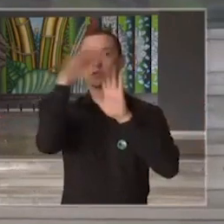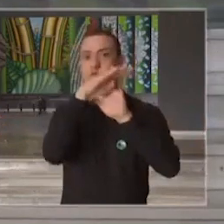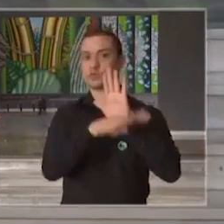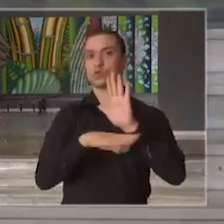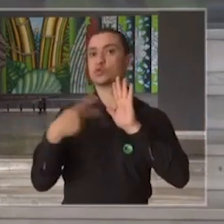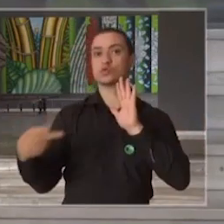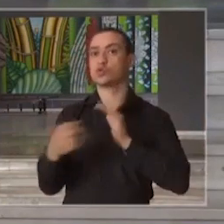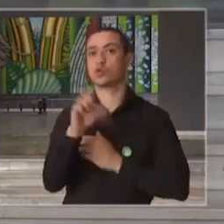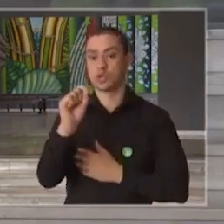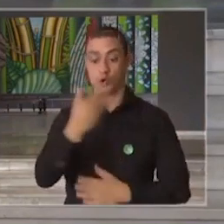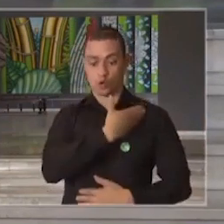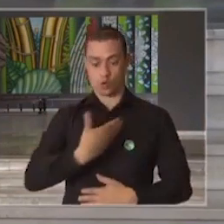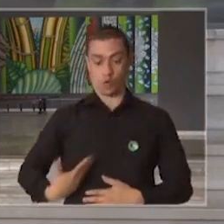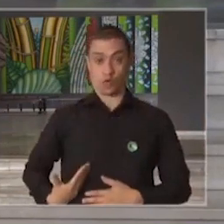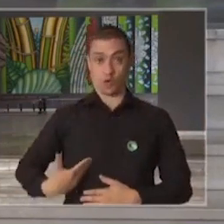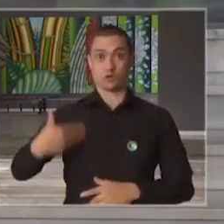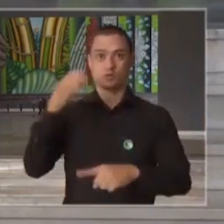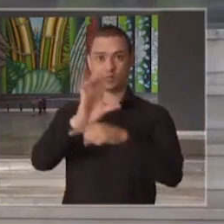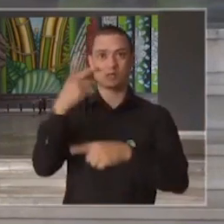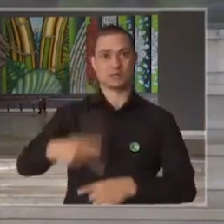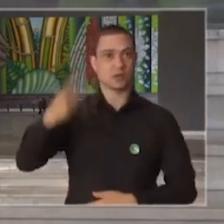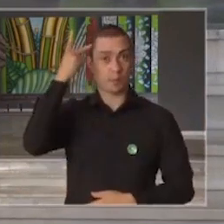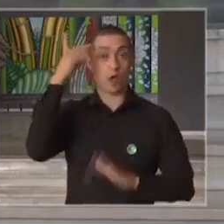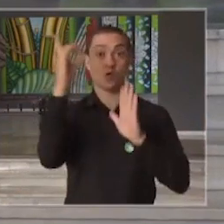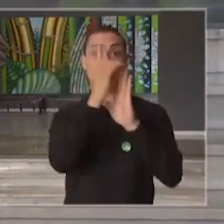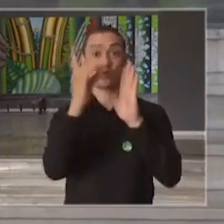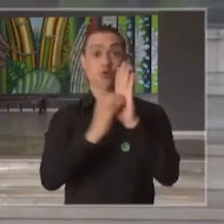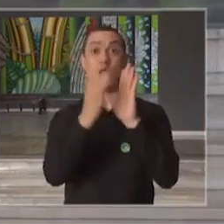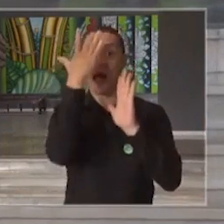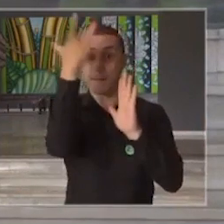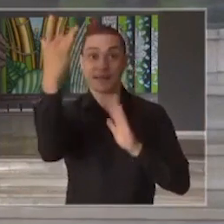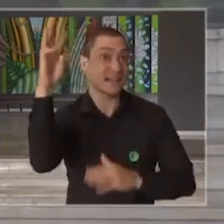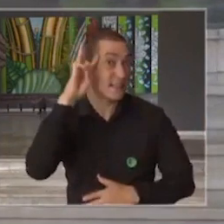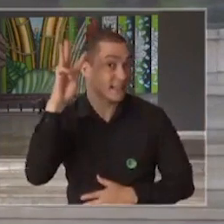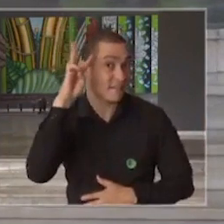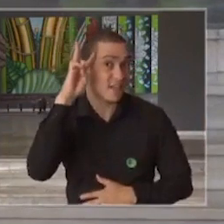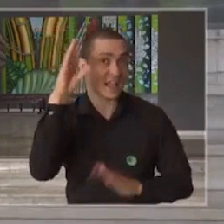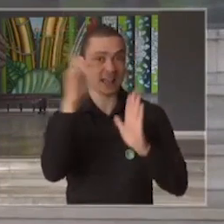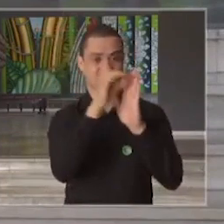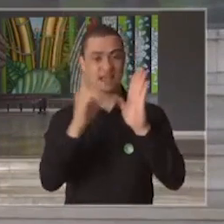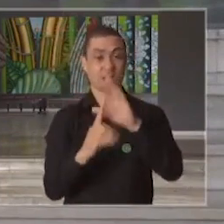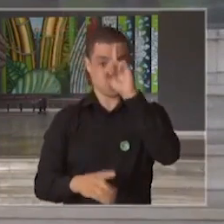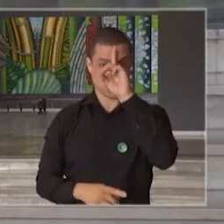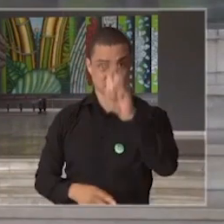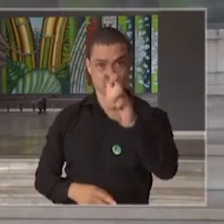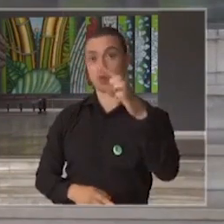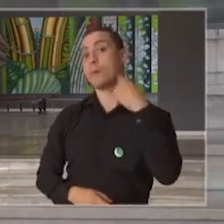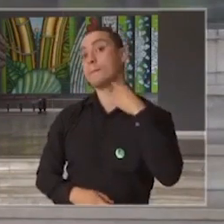O Governo do Estado de São Paulo publica decreto amanhã, terça-feira, 5 de maio,